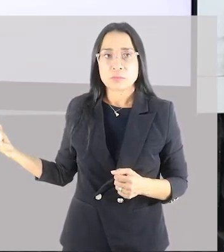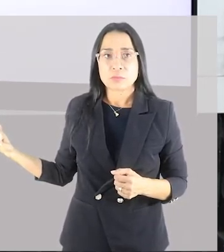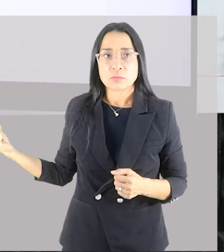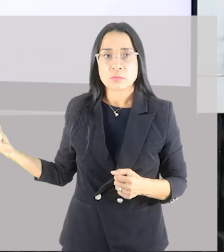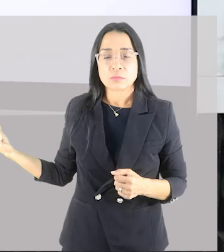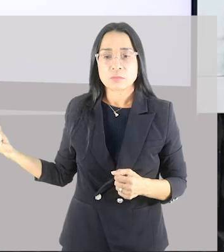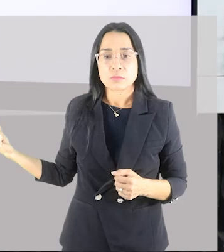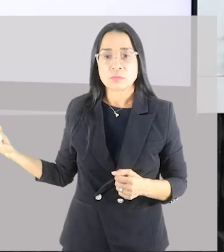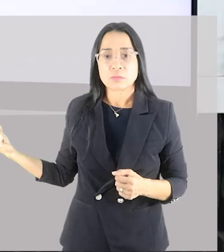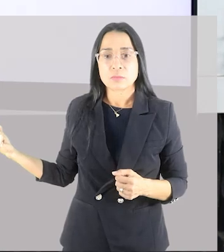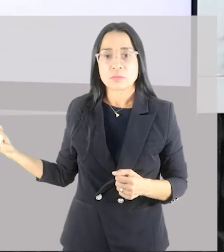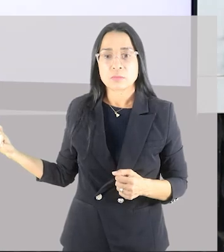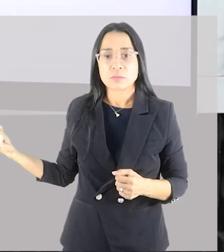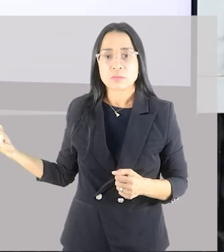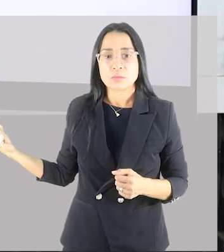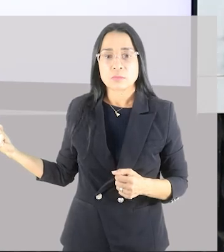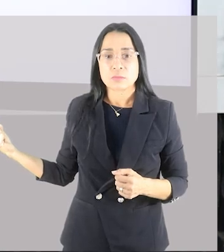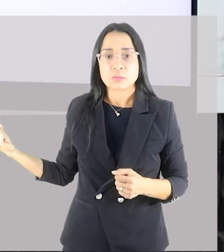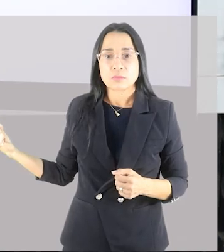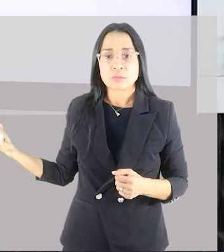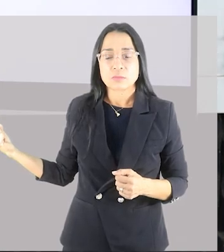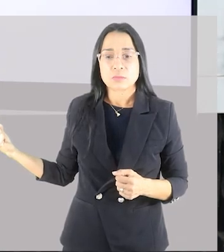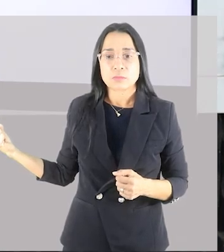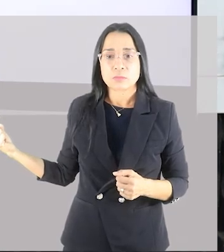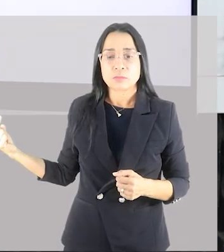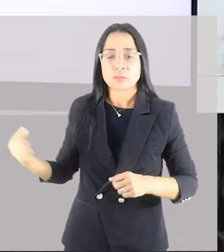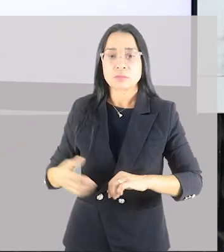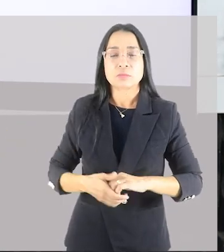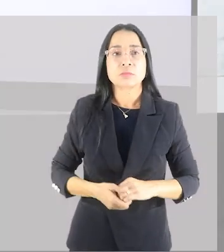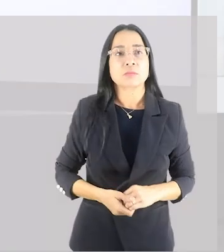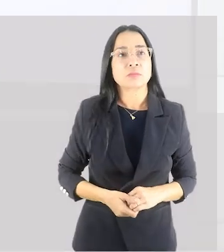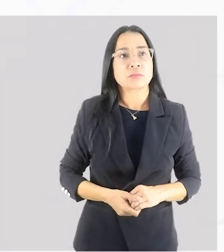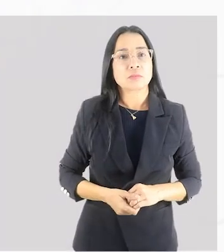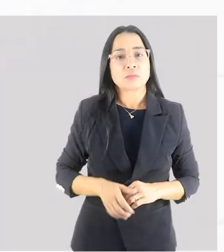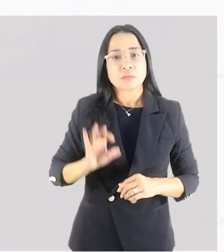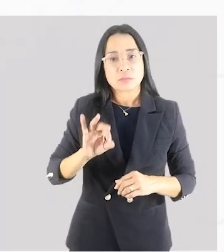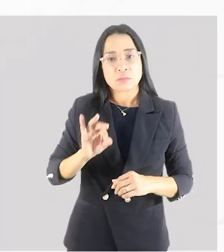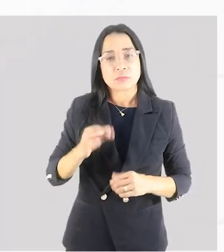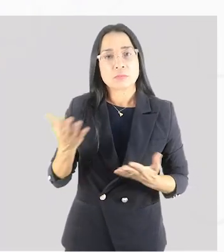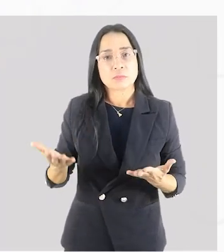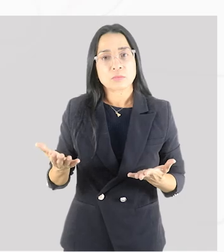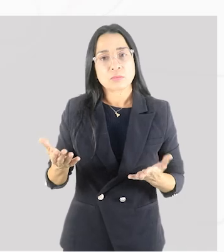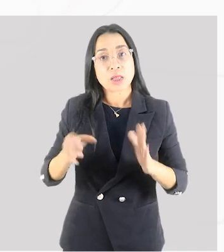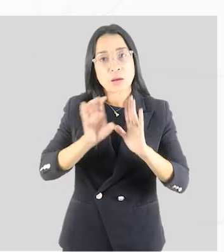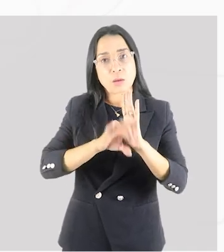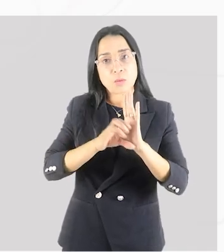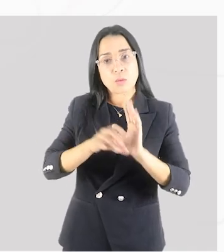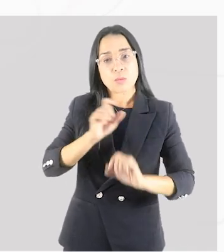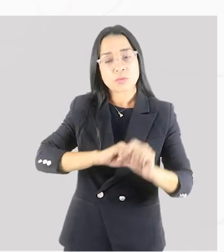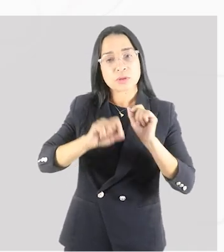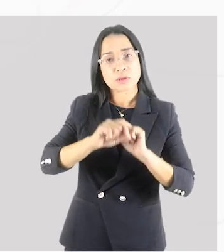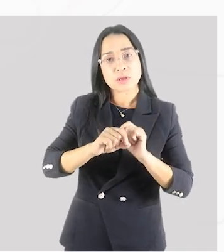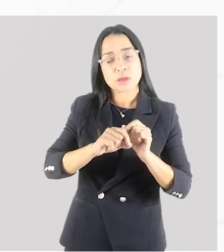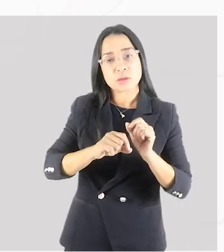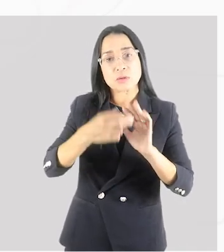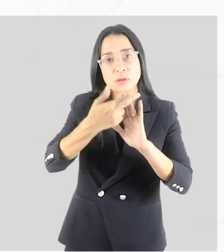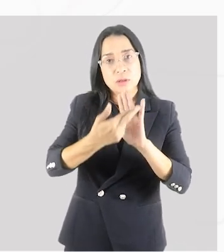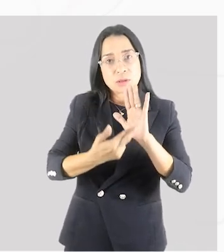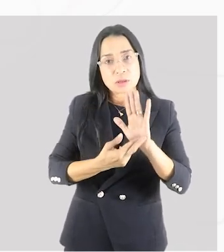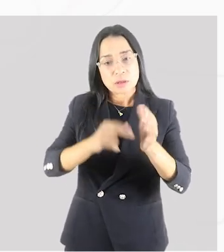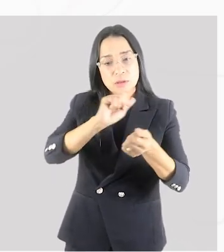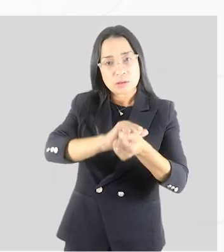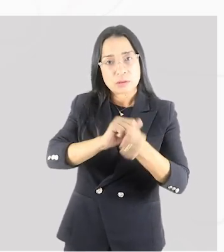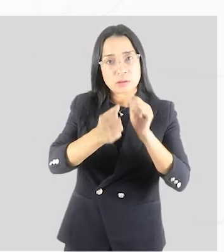e esportivas. Certo? Então, esse é o conceito do princípio da